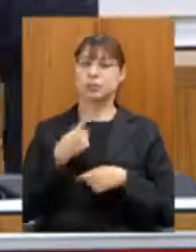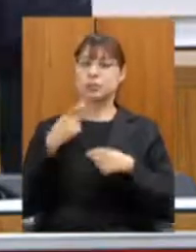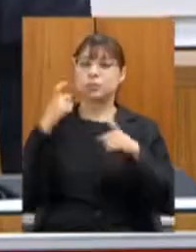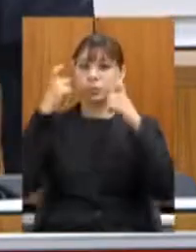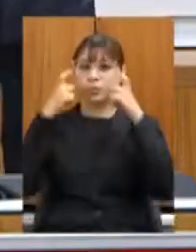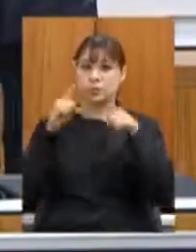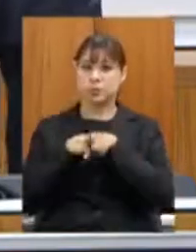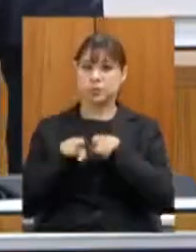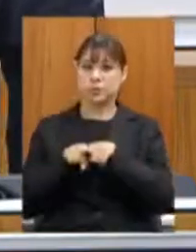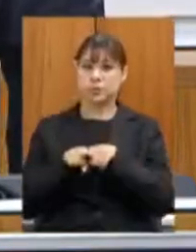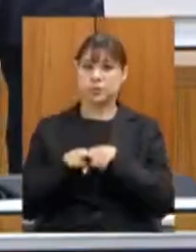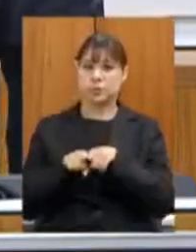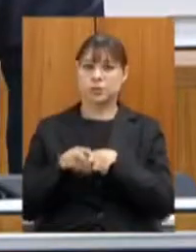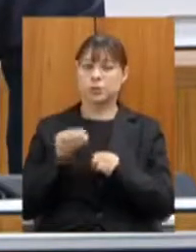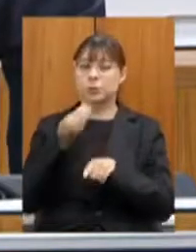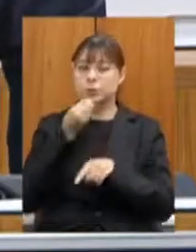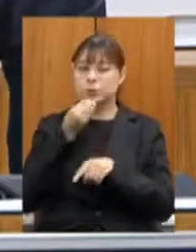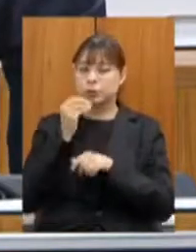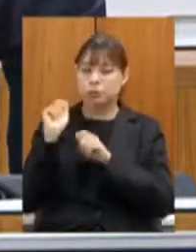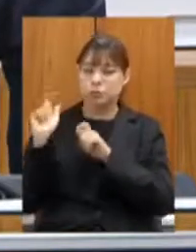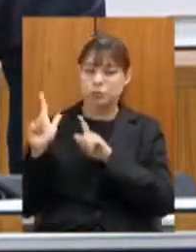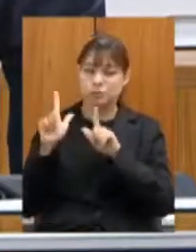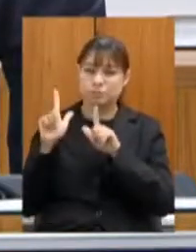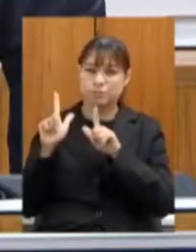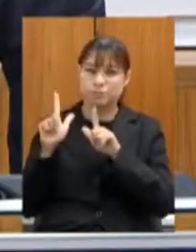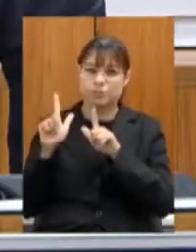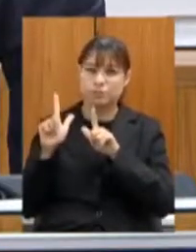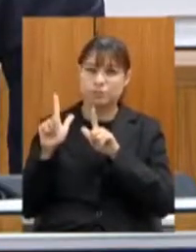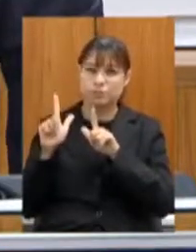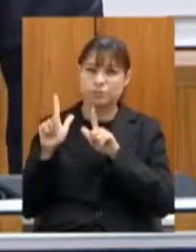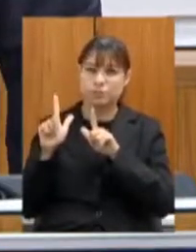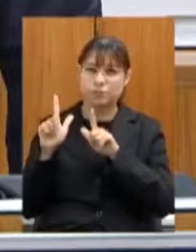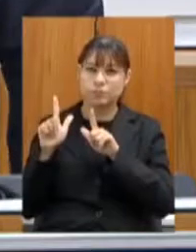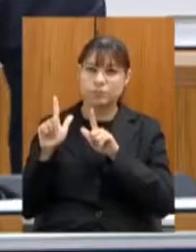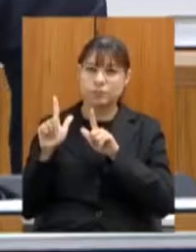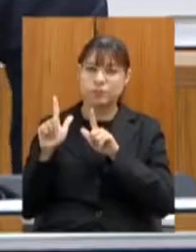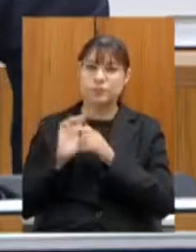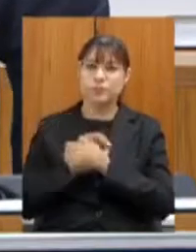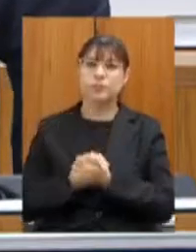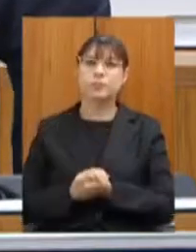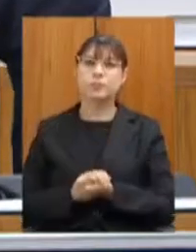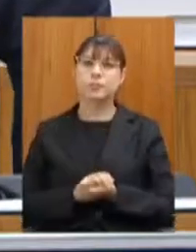pudermos voltar aqui os slides aqui não pode descer é mais para cima